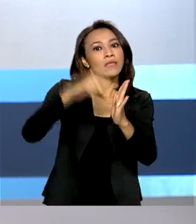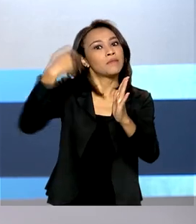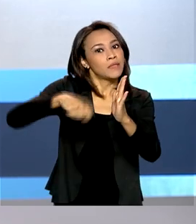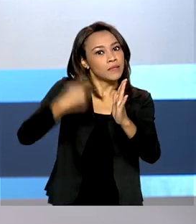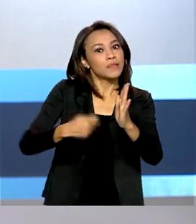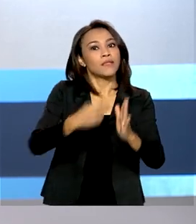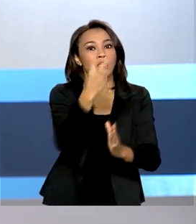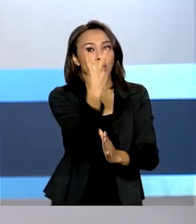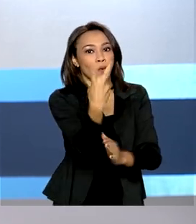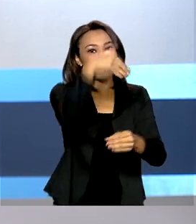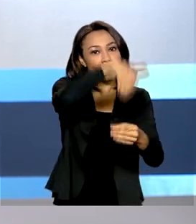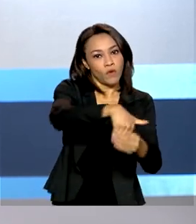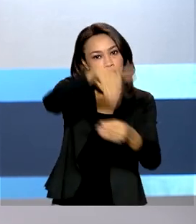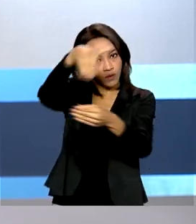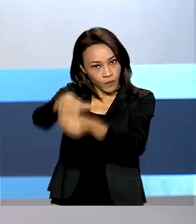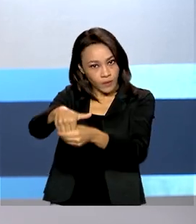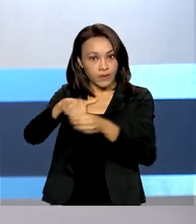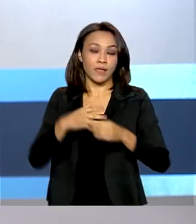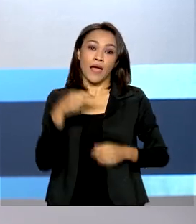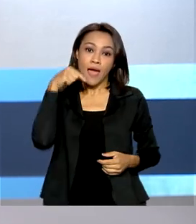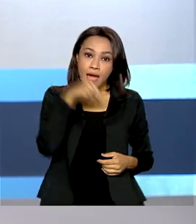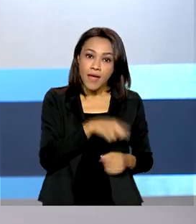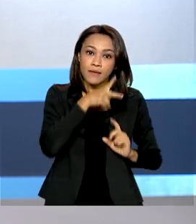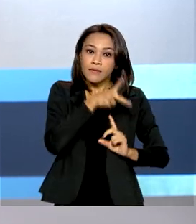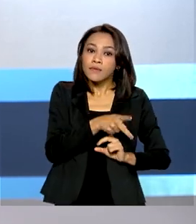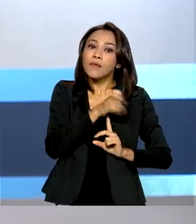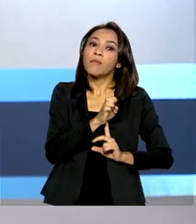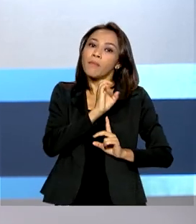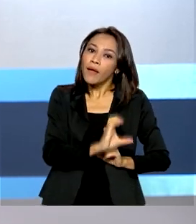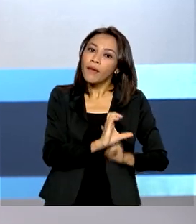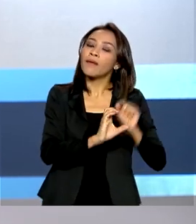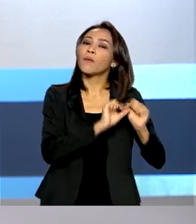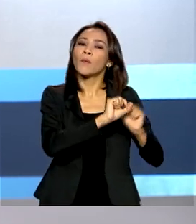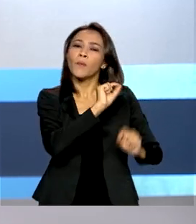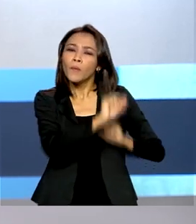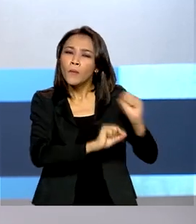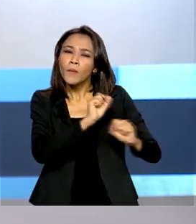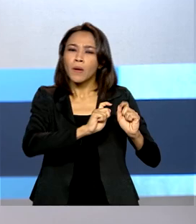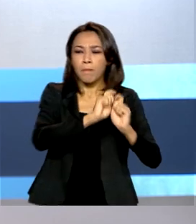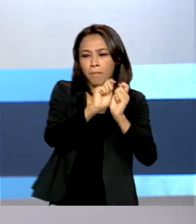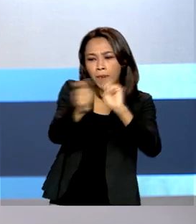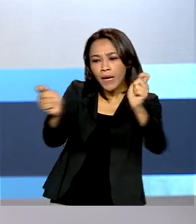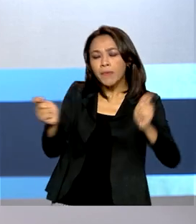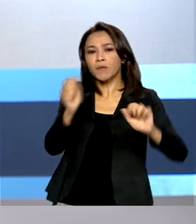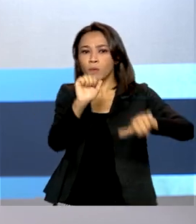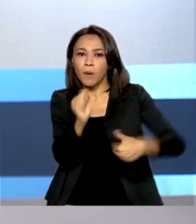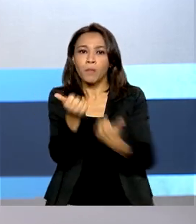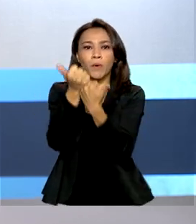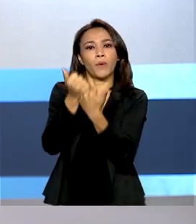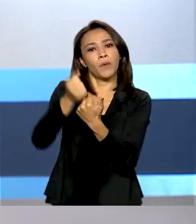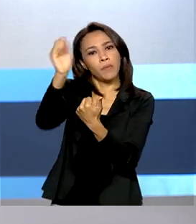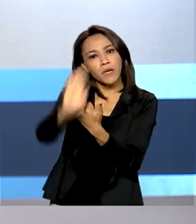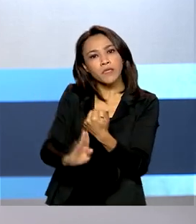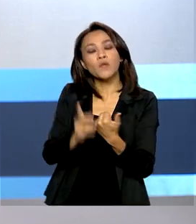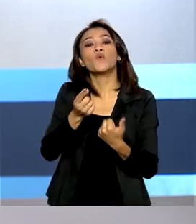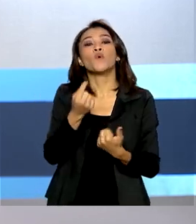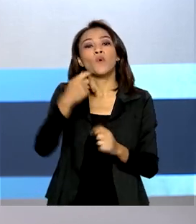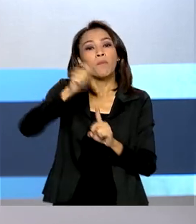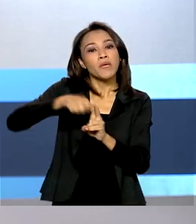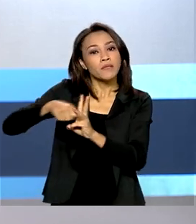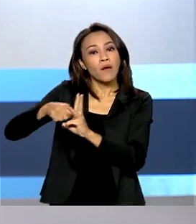turnos. A PEC abre espaço fiscal no orçamento da União para o pagamento do Auxílio Brasil no valor mensal de R 400.